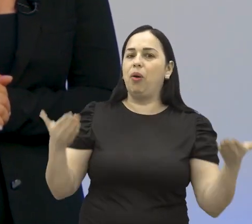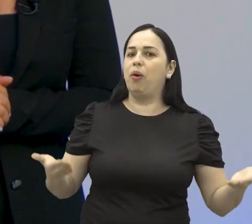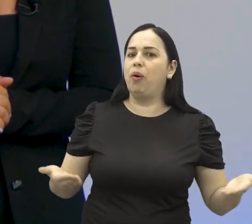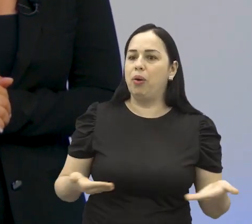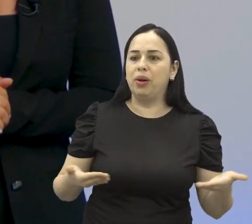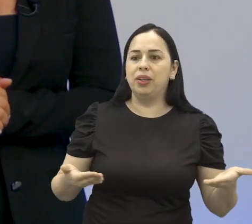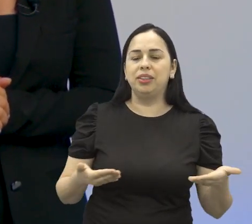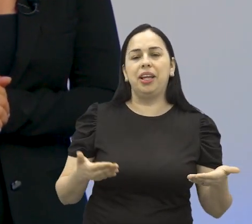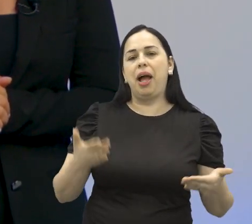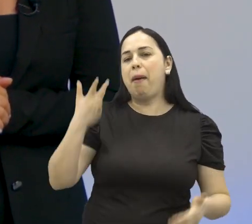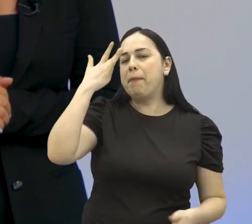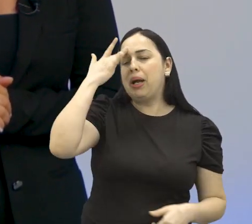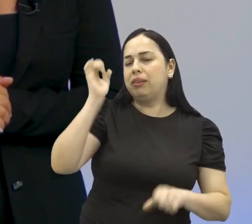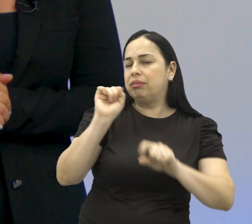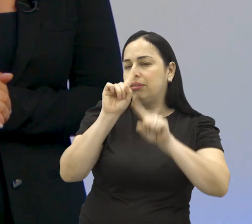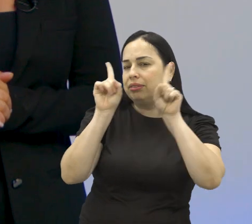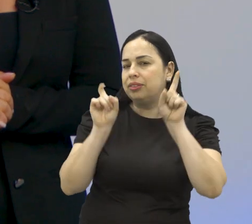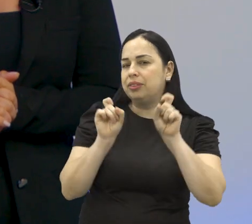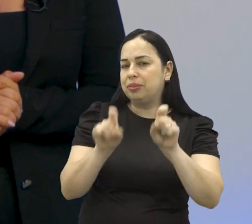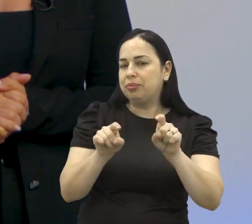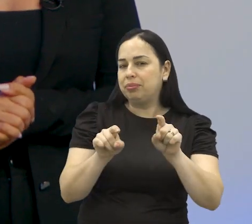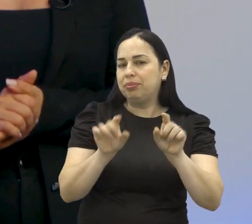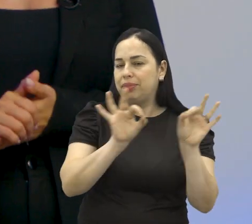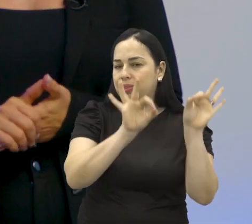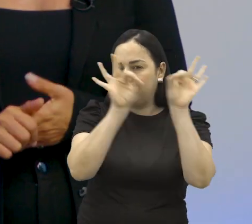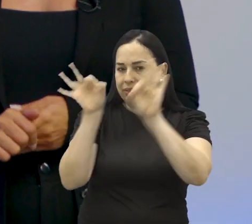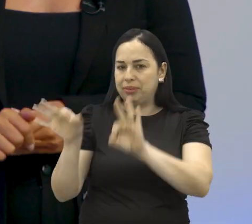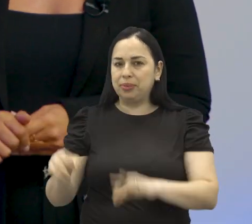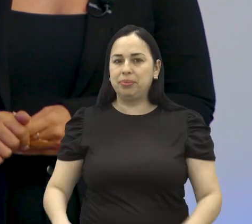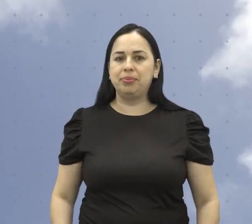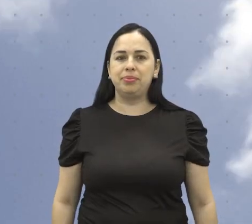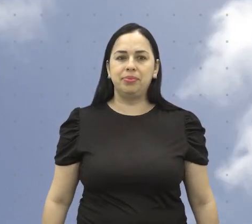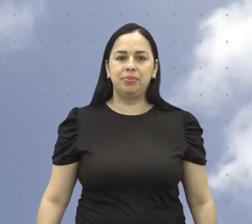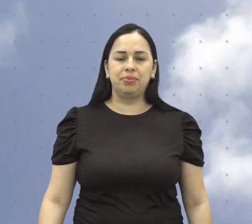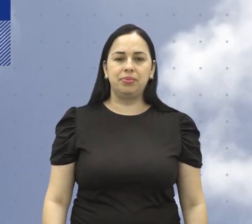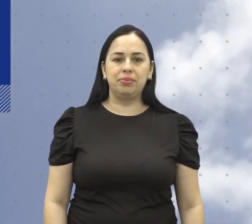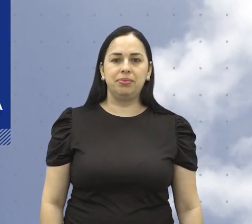hoje e amanhã, hein? Vamos dar uma olhada na previsão do tempo.